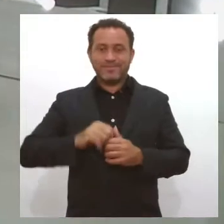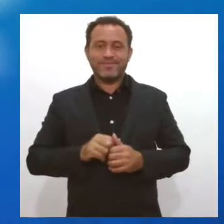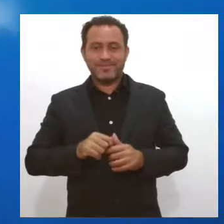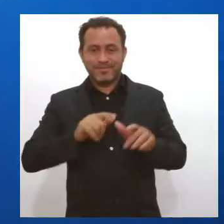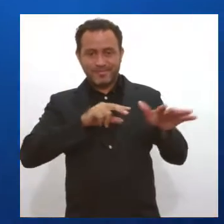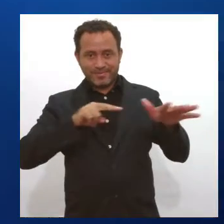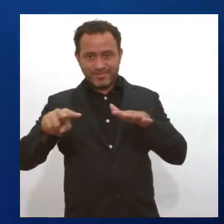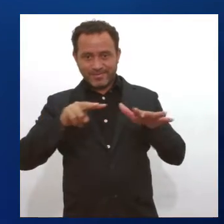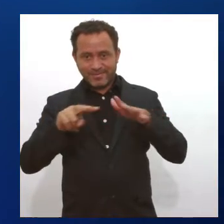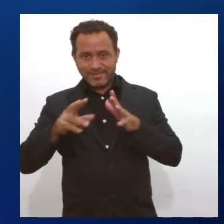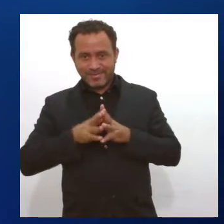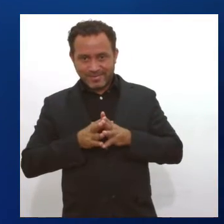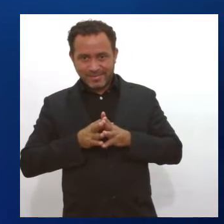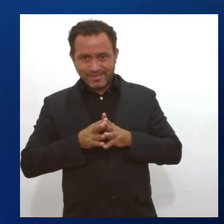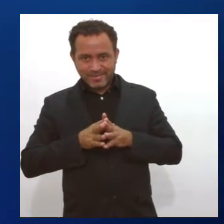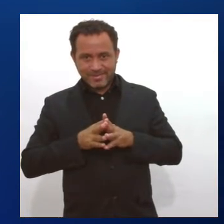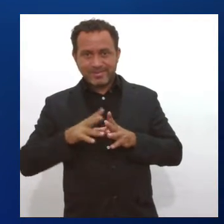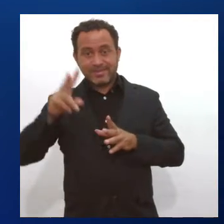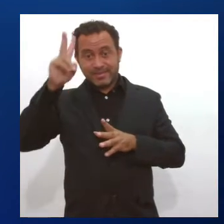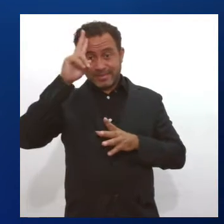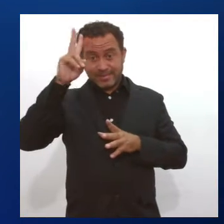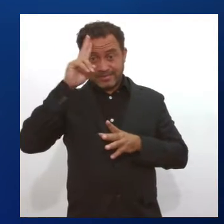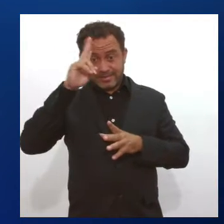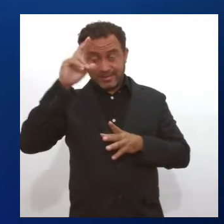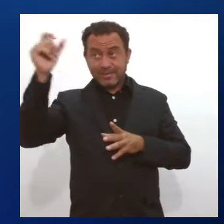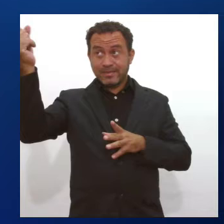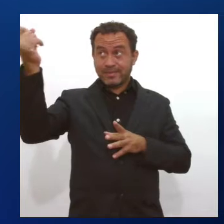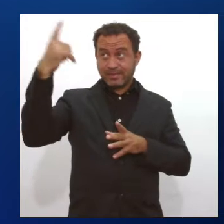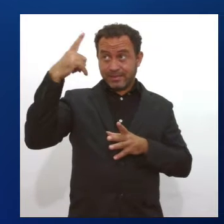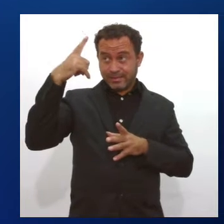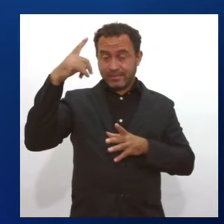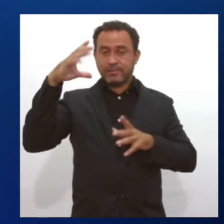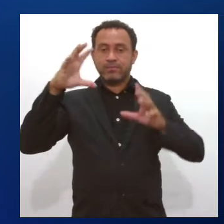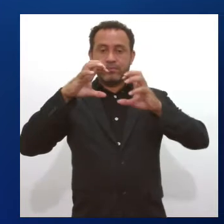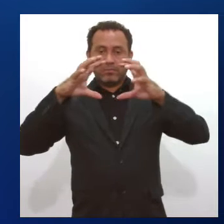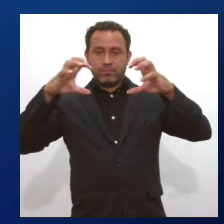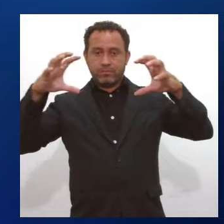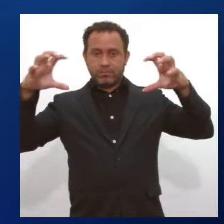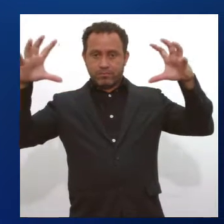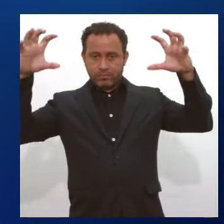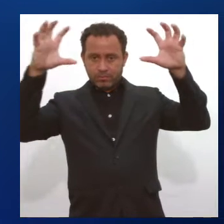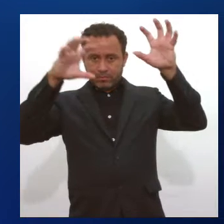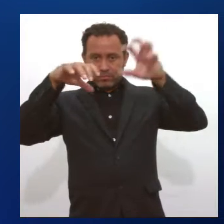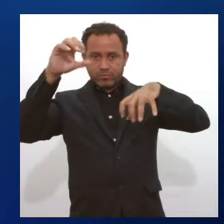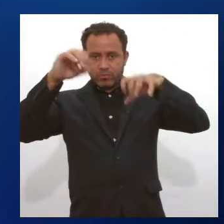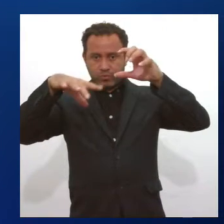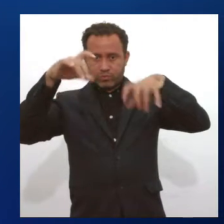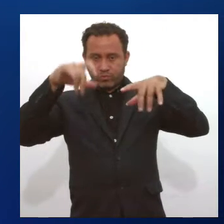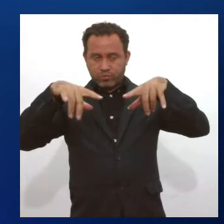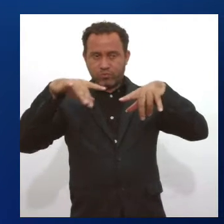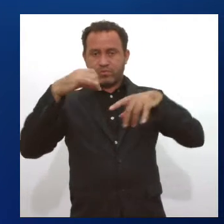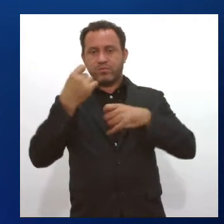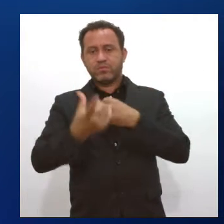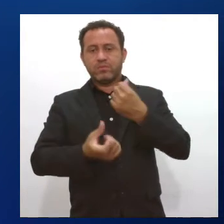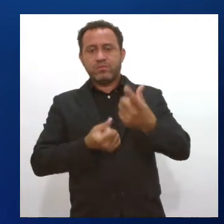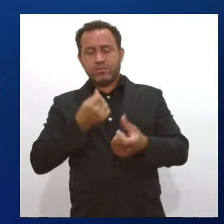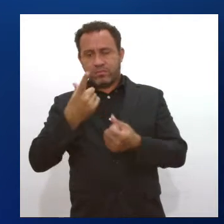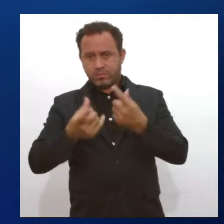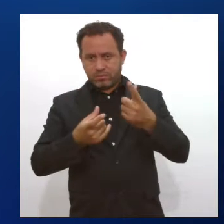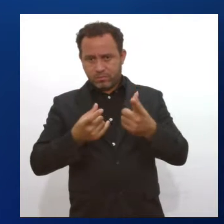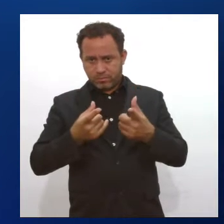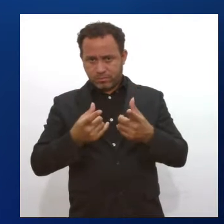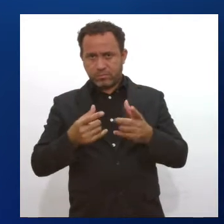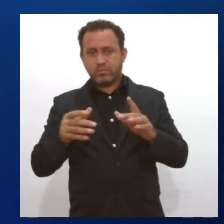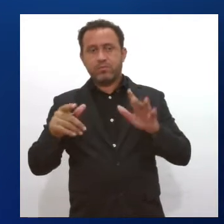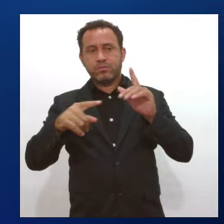semana. Vamos ao telão. A segunda-feira deve ser de sol, com aumento de nuvens e pancadas de chuva a qualquer hora do dia. A temperatura